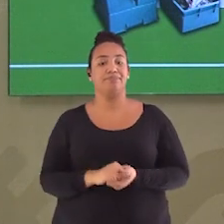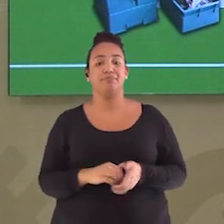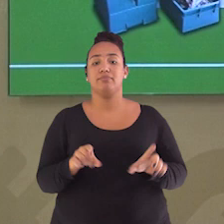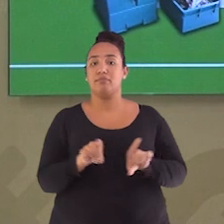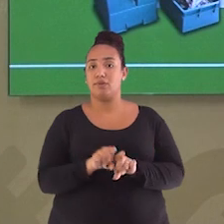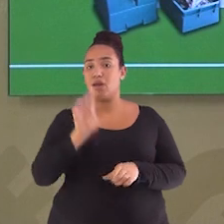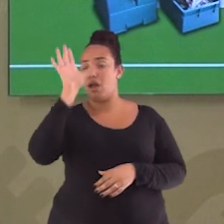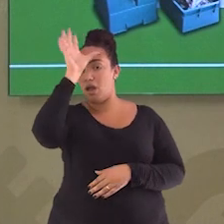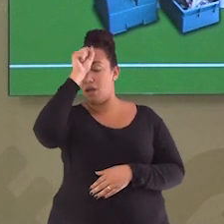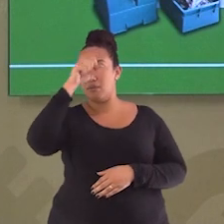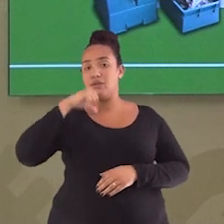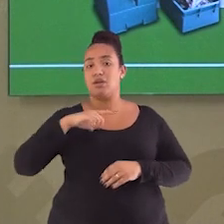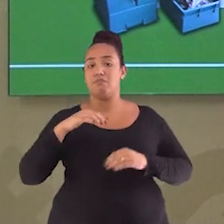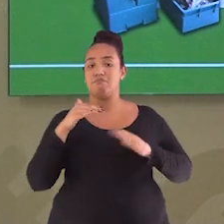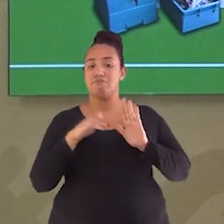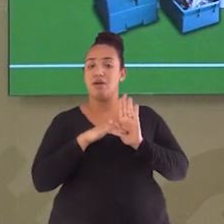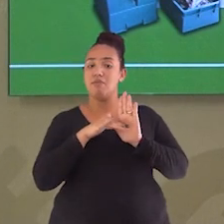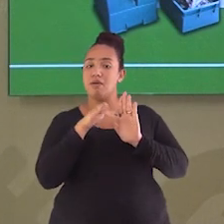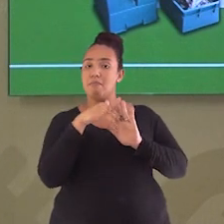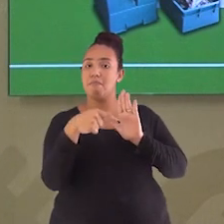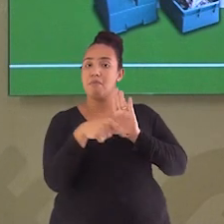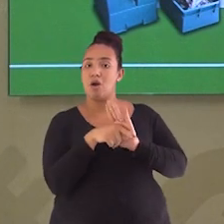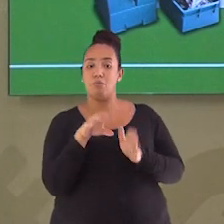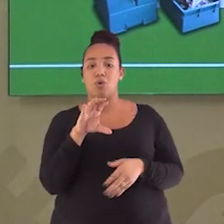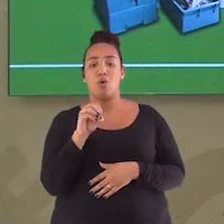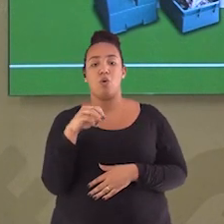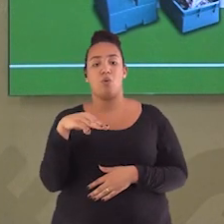aprendeu sobre as etapas do processo de compostagem.